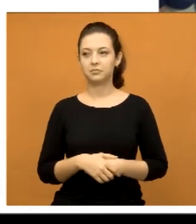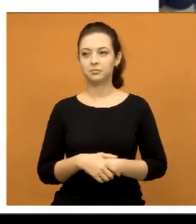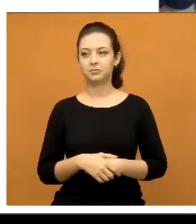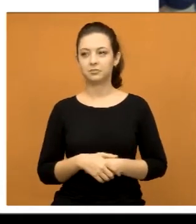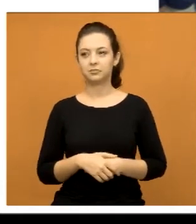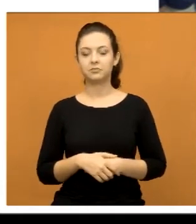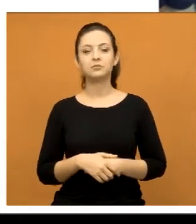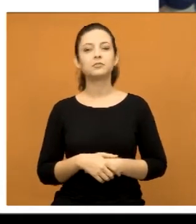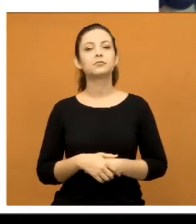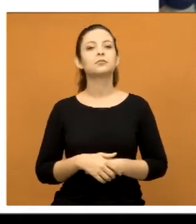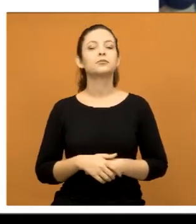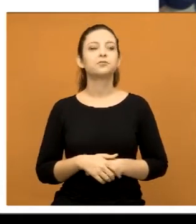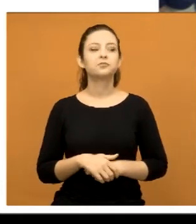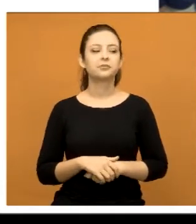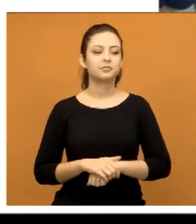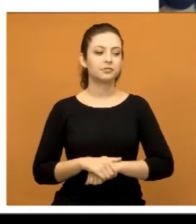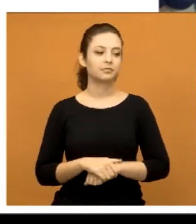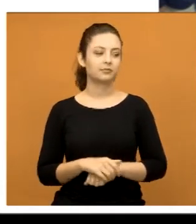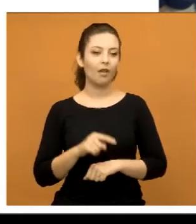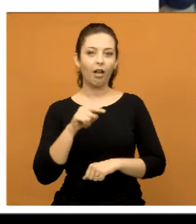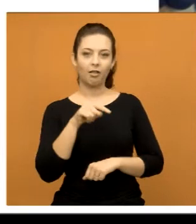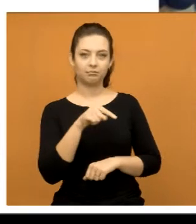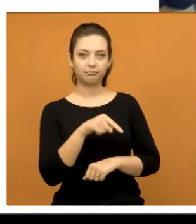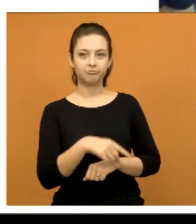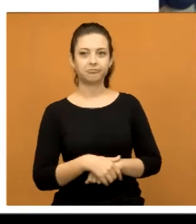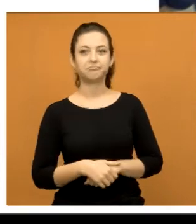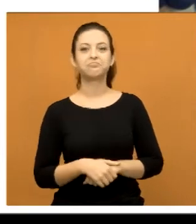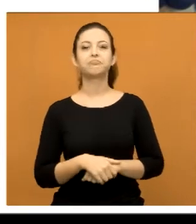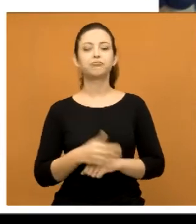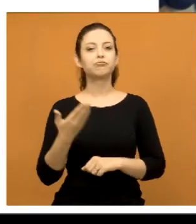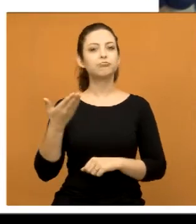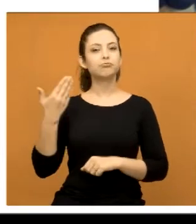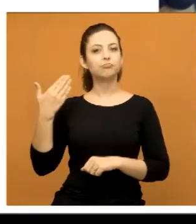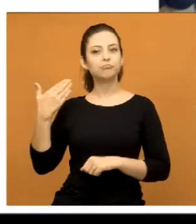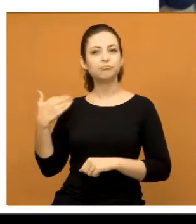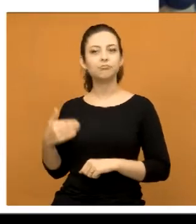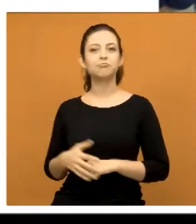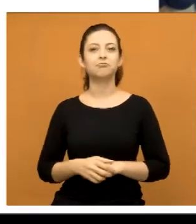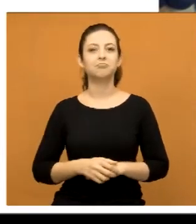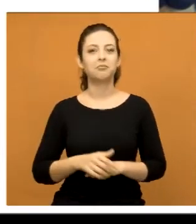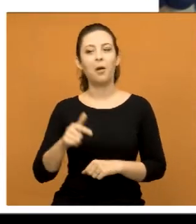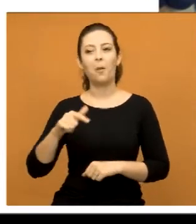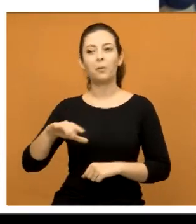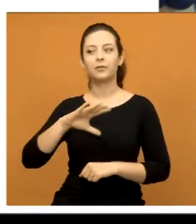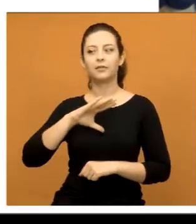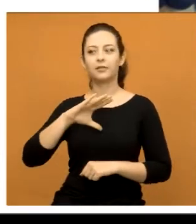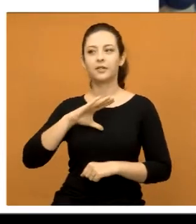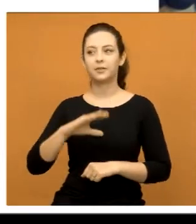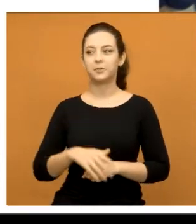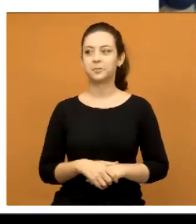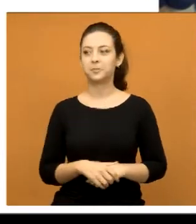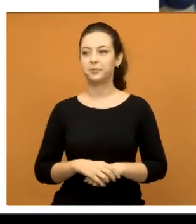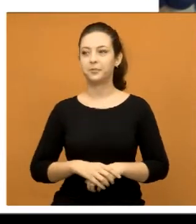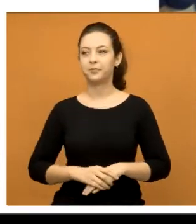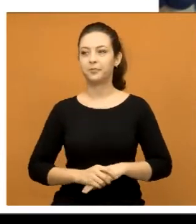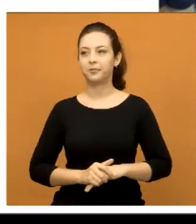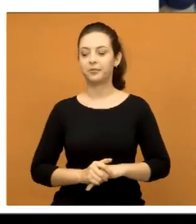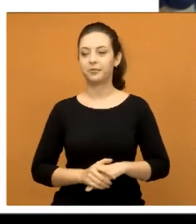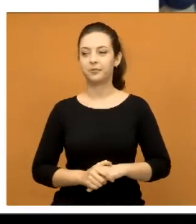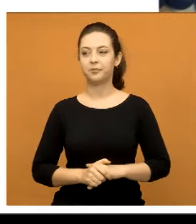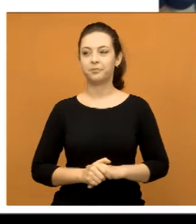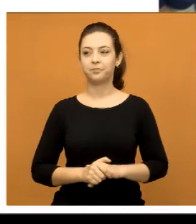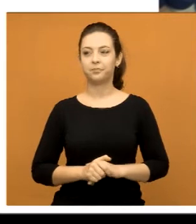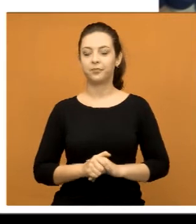E aí vai ser ali. E aí, uns tempos atrás, tinha que ir para outra cidade, daqui do parque